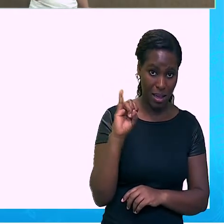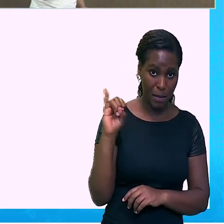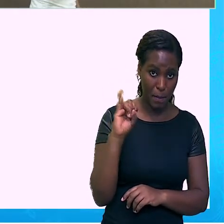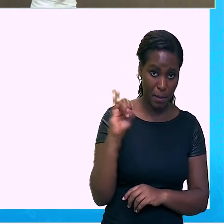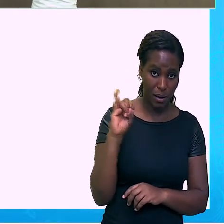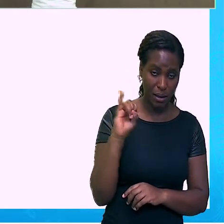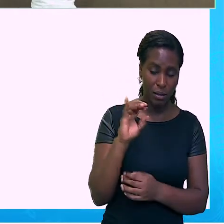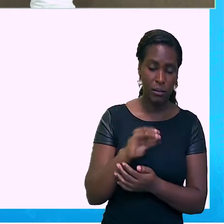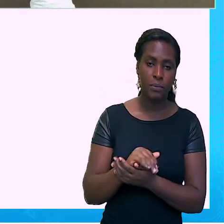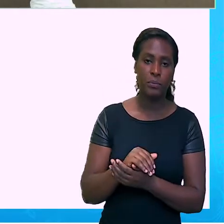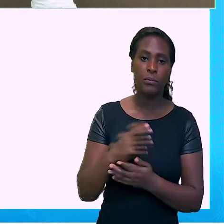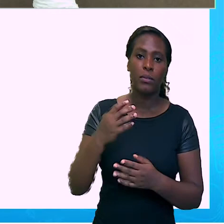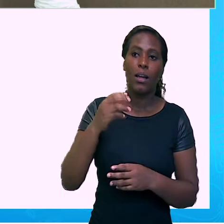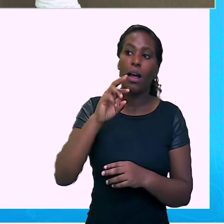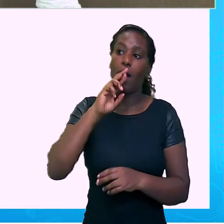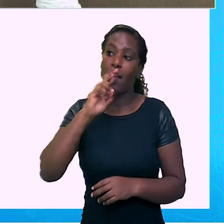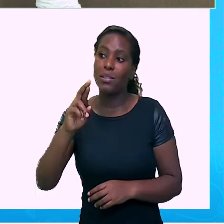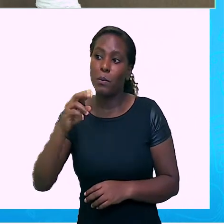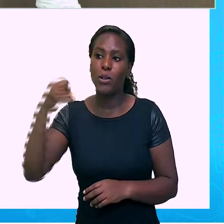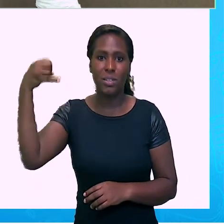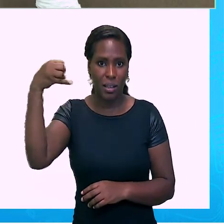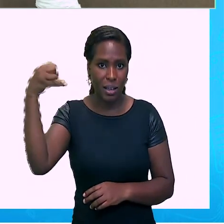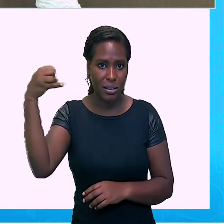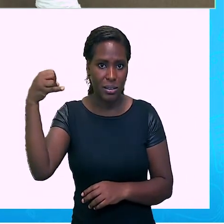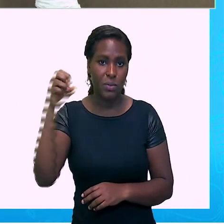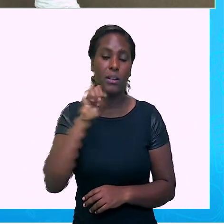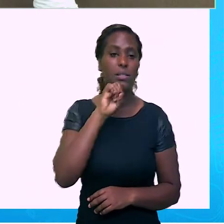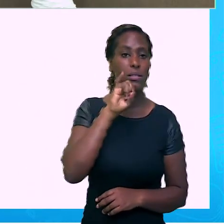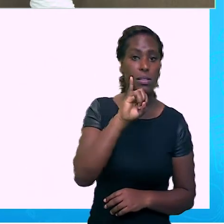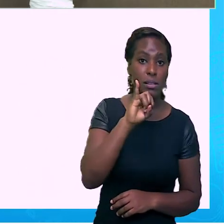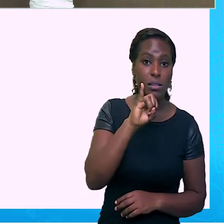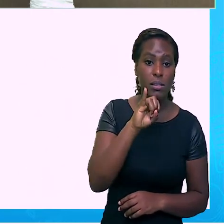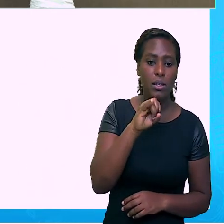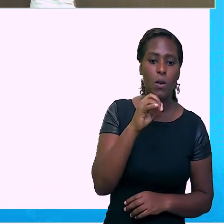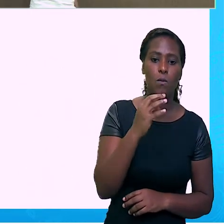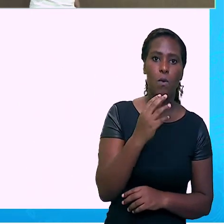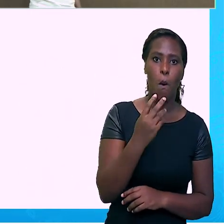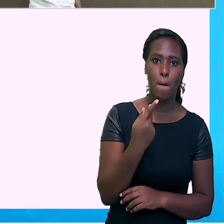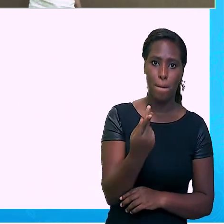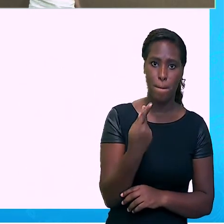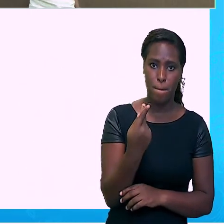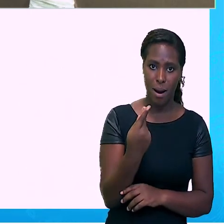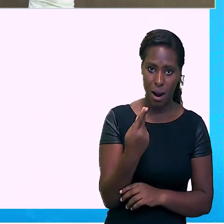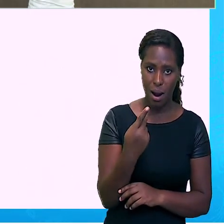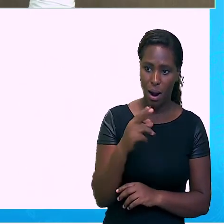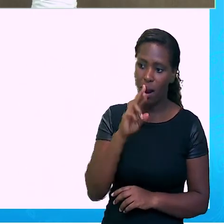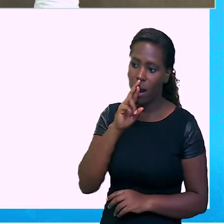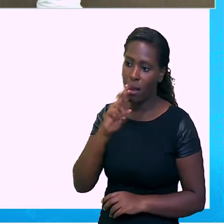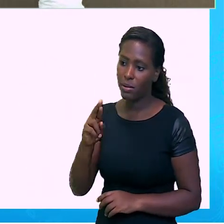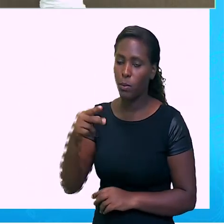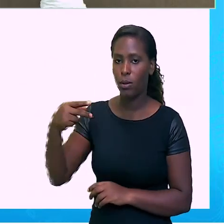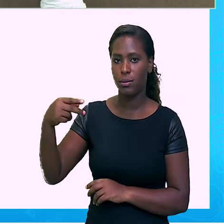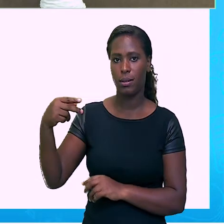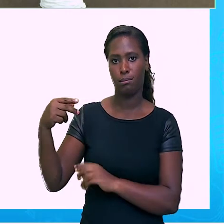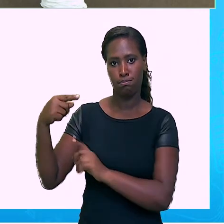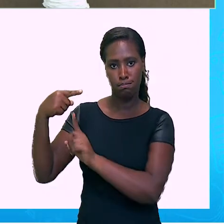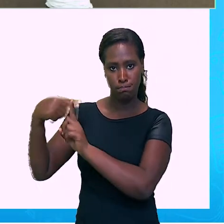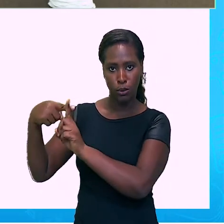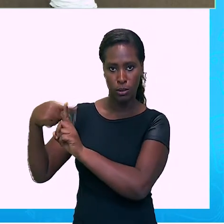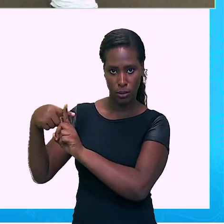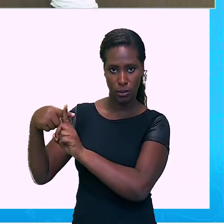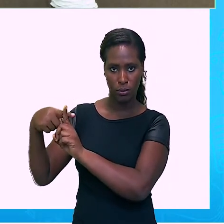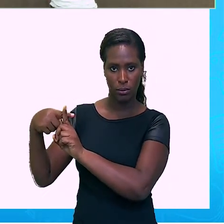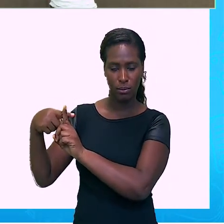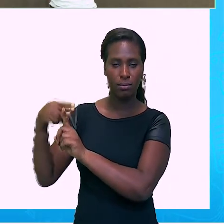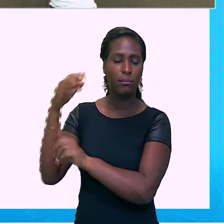negativo. Mas como o expoente, ele está negativo, eu vou inverter a